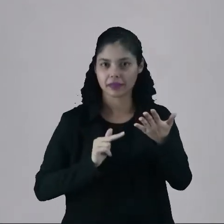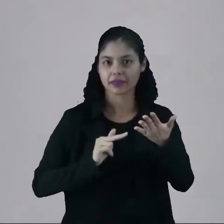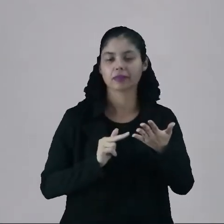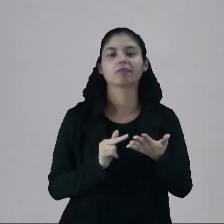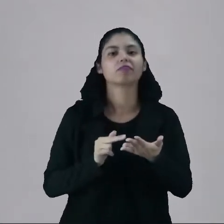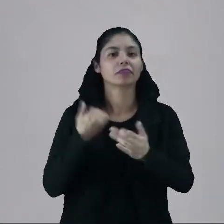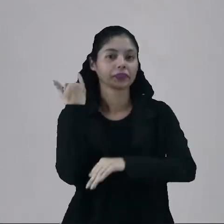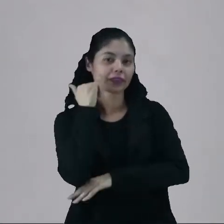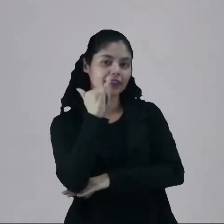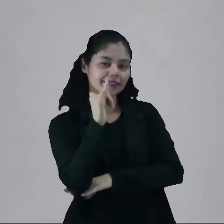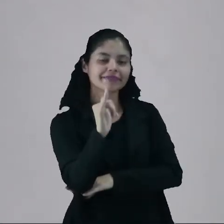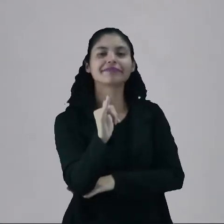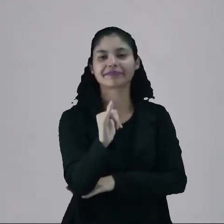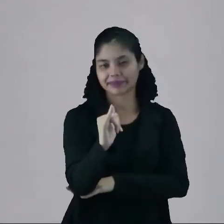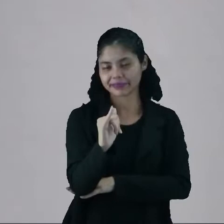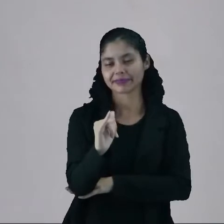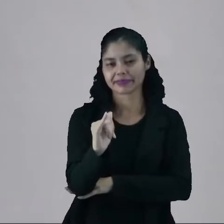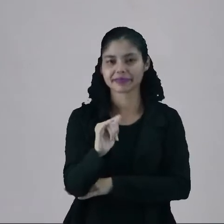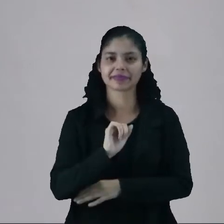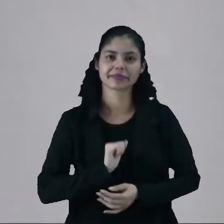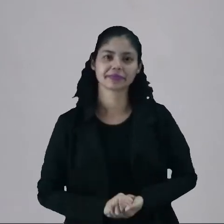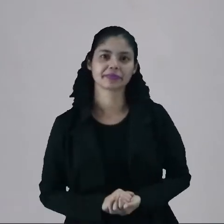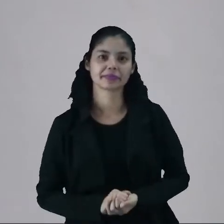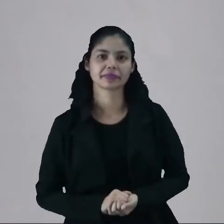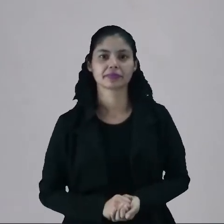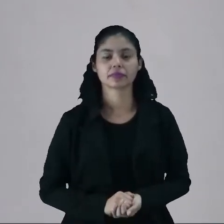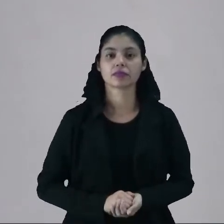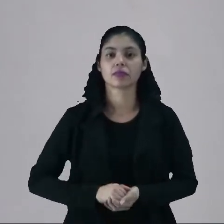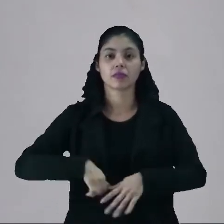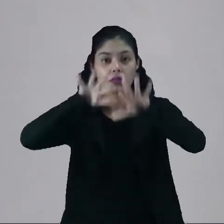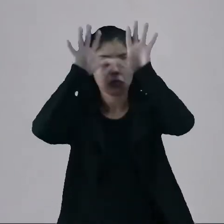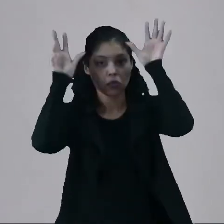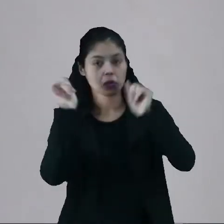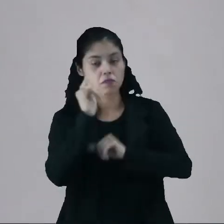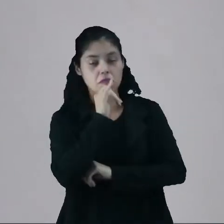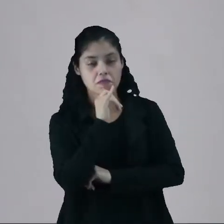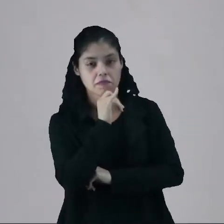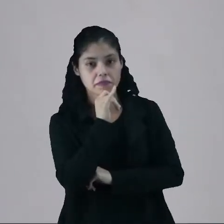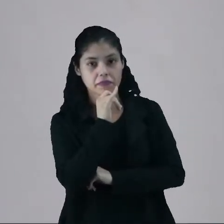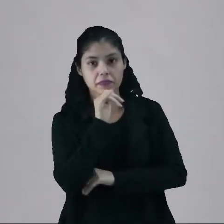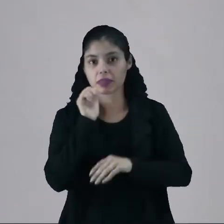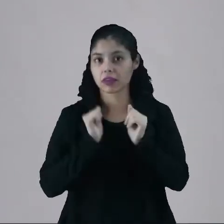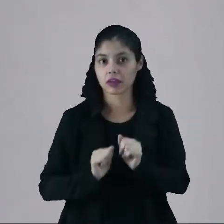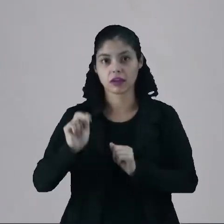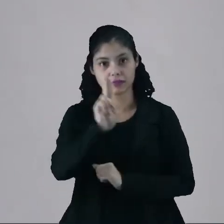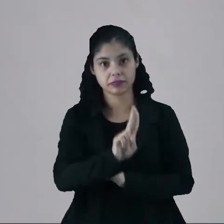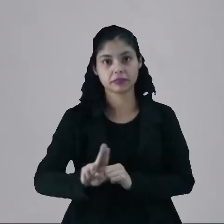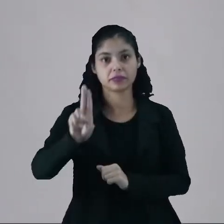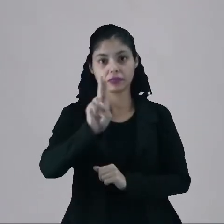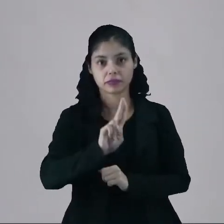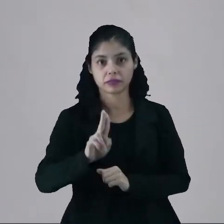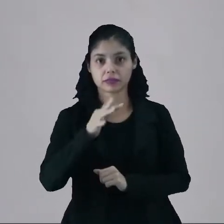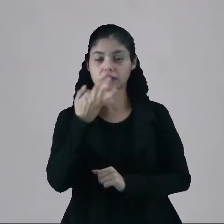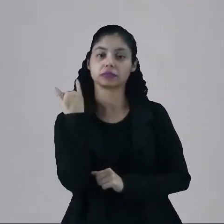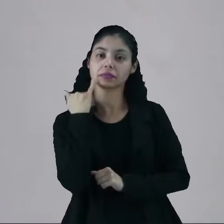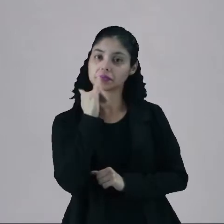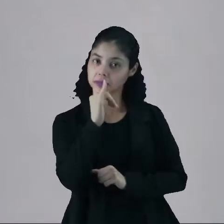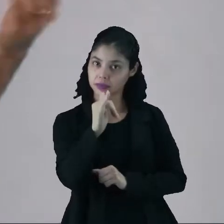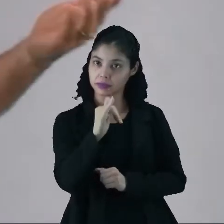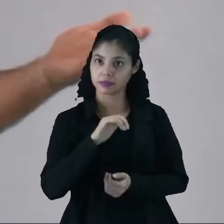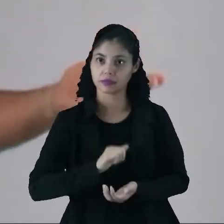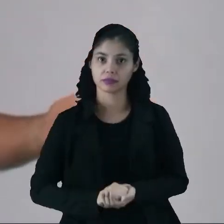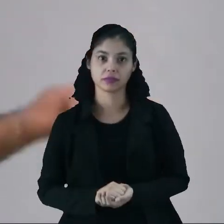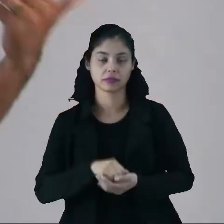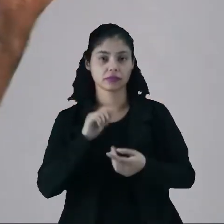fontes energéticas. E aí, no estado do Acre, por exemplo, pode usar como fonte de energia